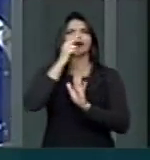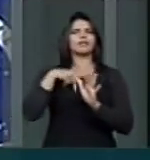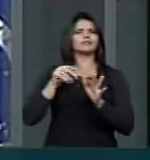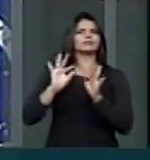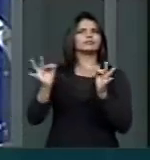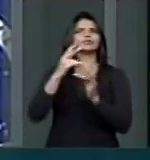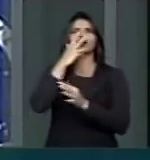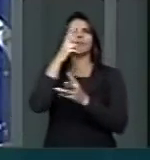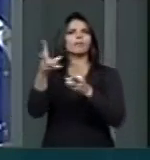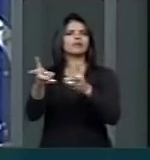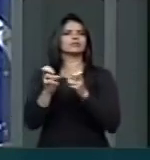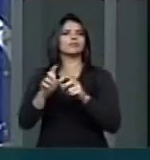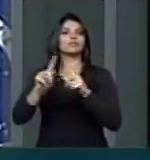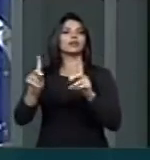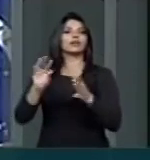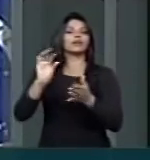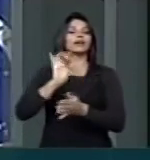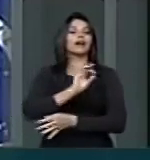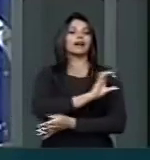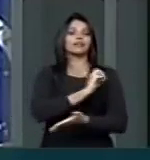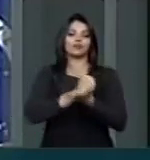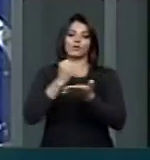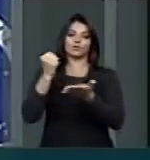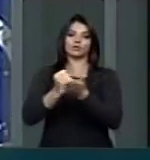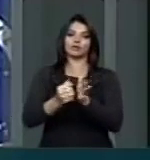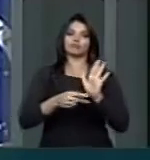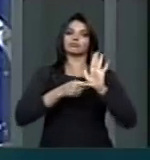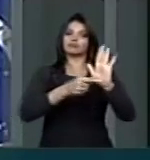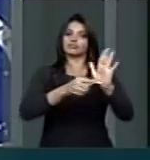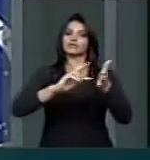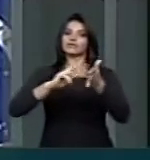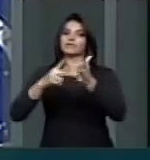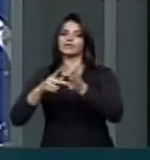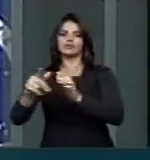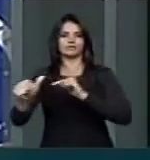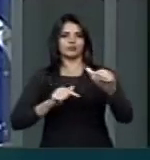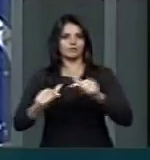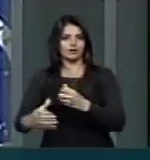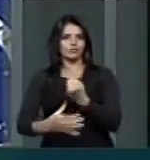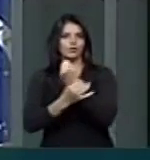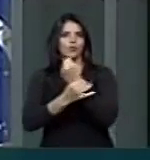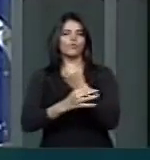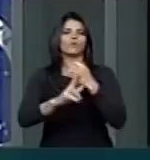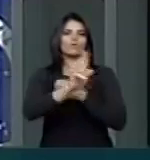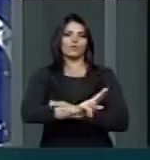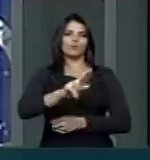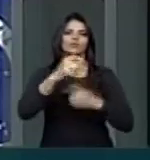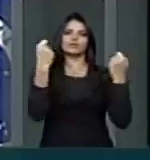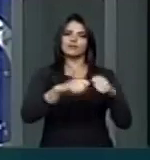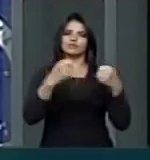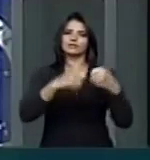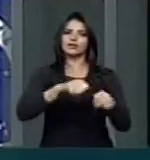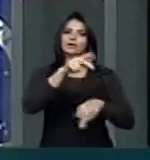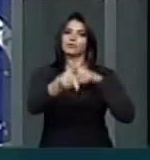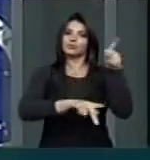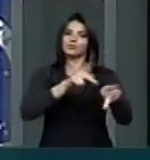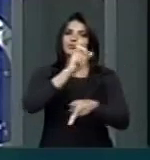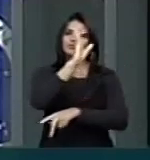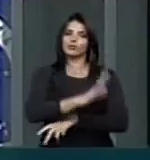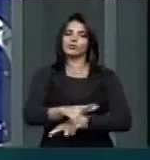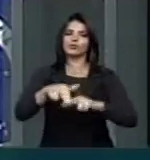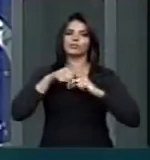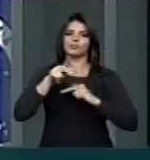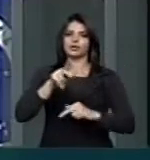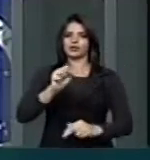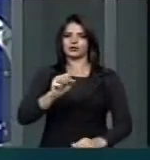em cada contrato feito, que caracteriza a atividade como utilidade pública. E é dessa perspectiva que o PSDB